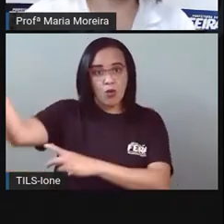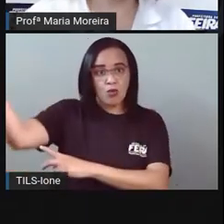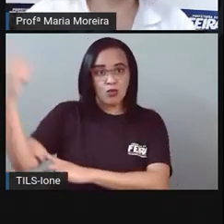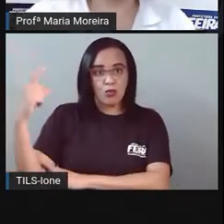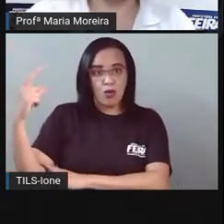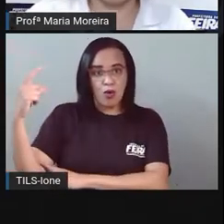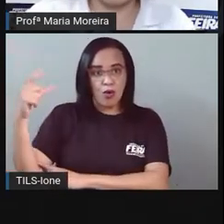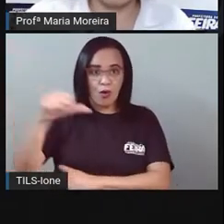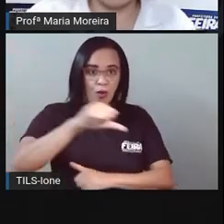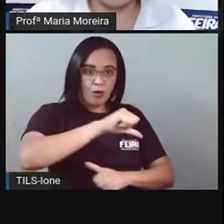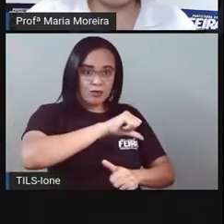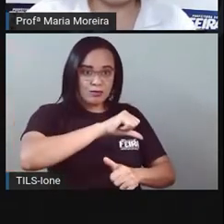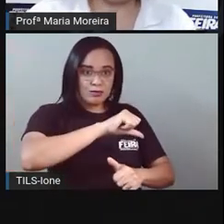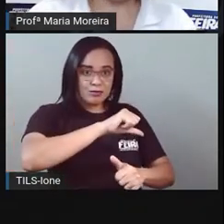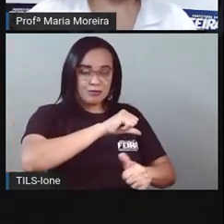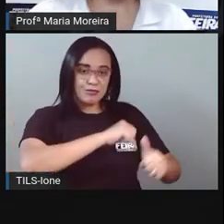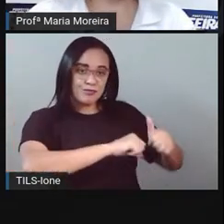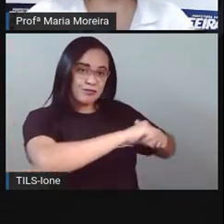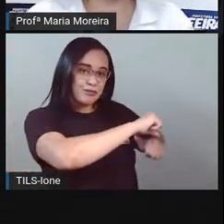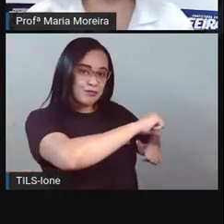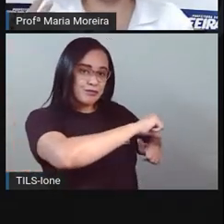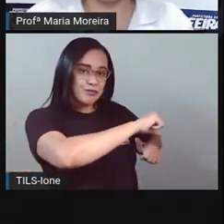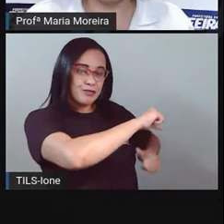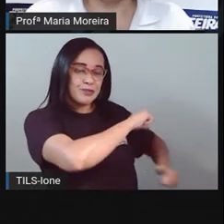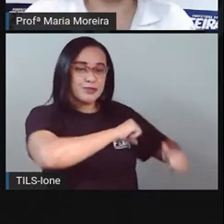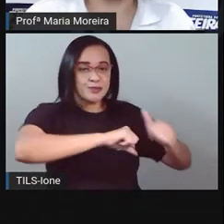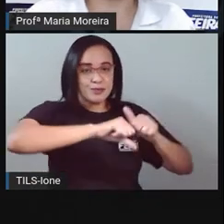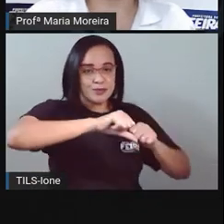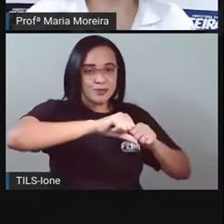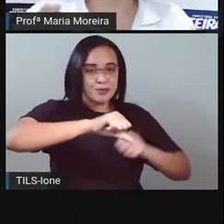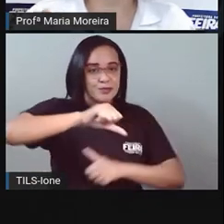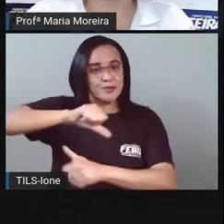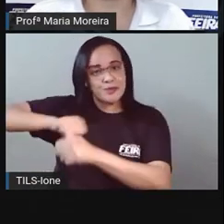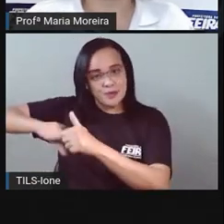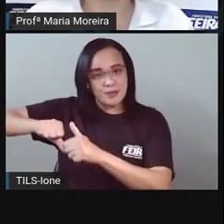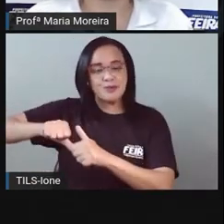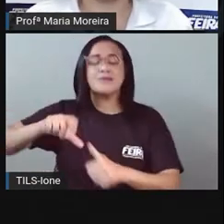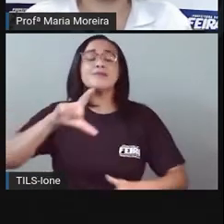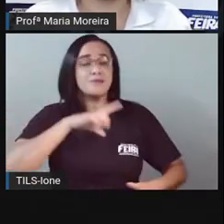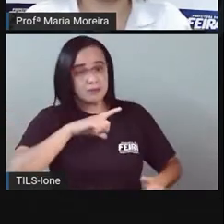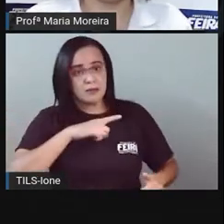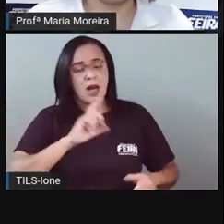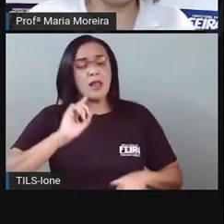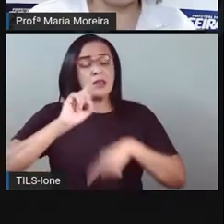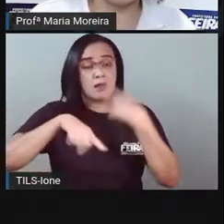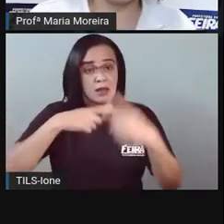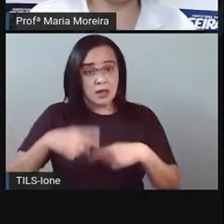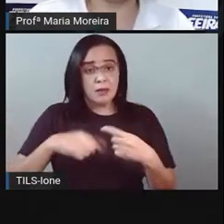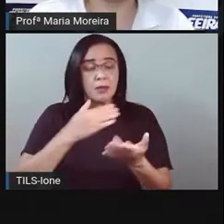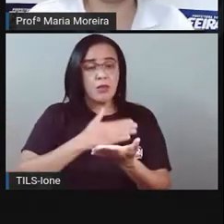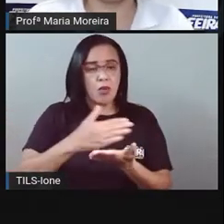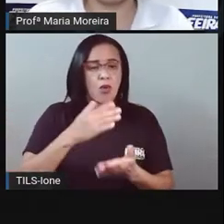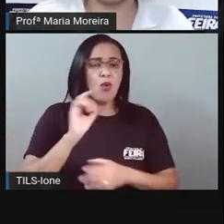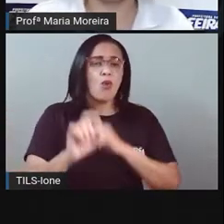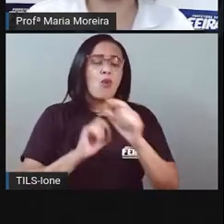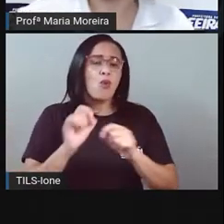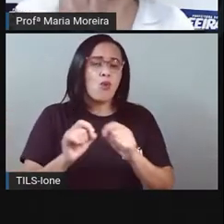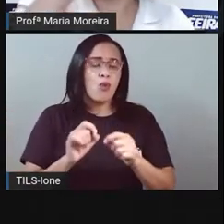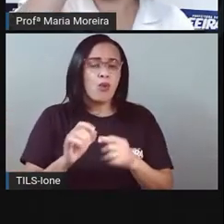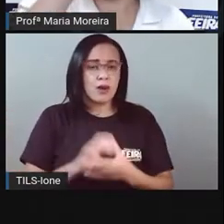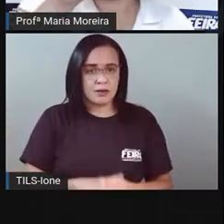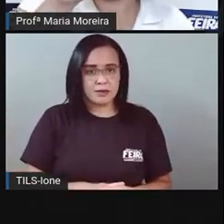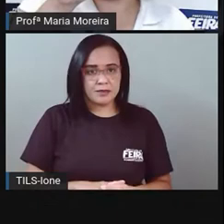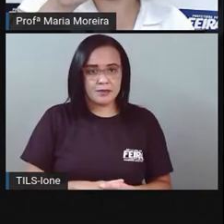quê? Mudando, né? Em seguida, ele começou a fincar uma vareta no chão no sentido vertical.